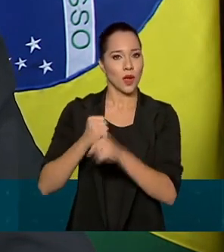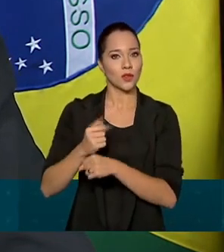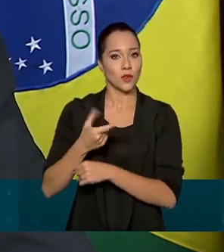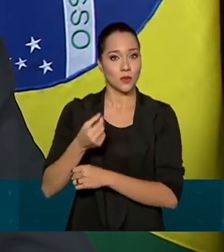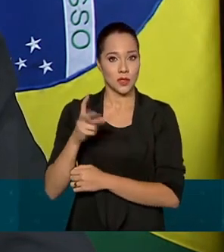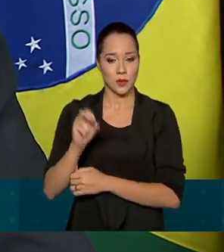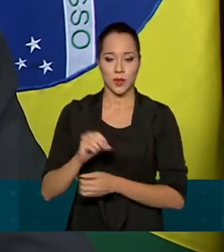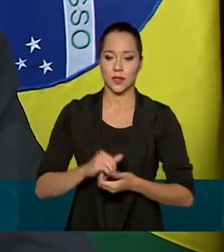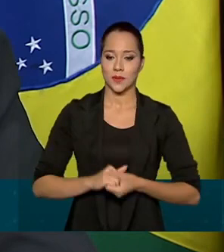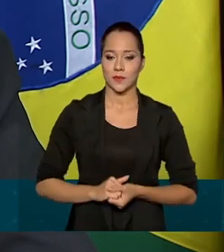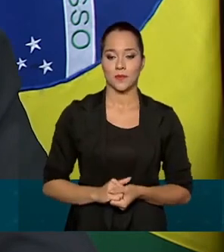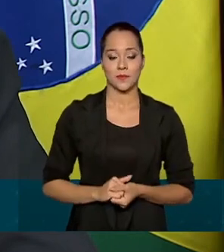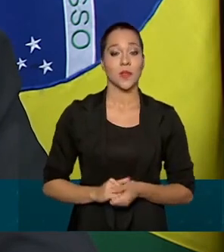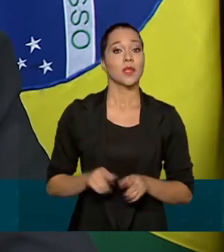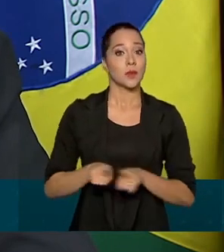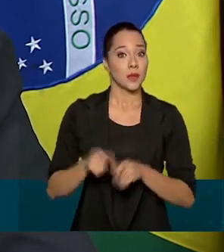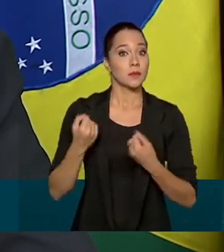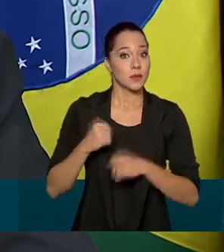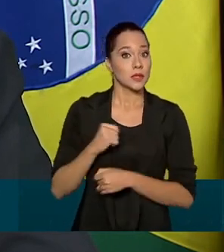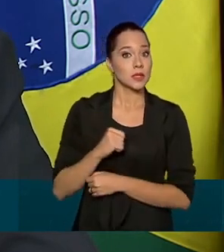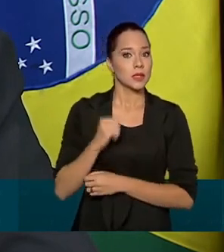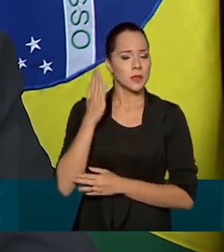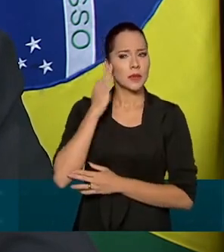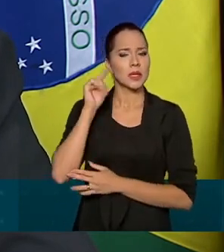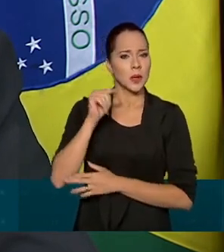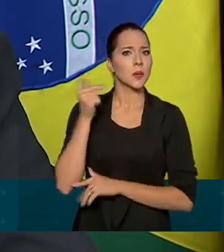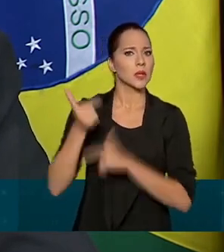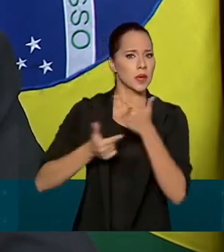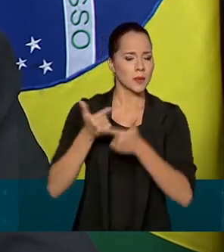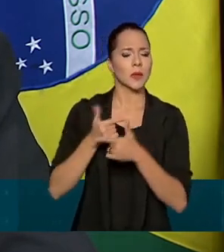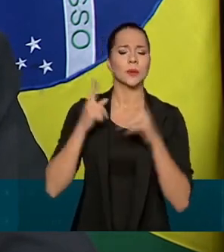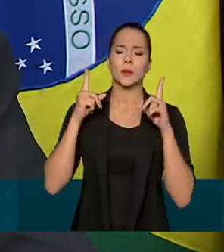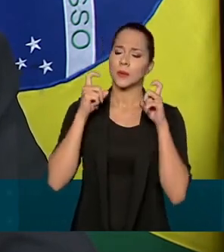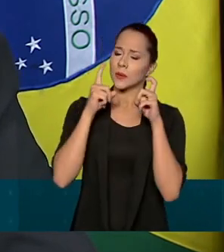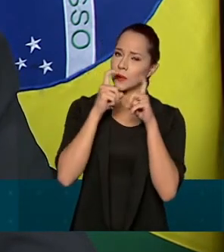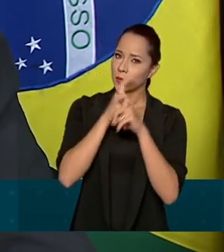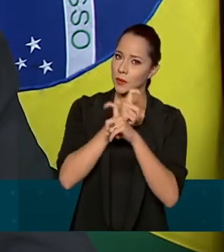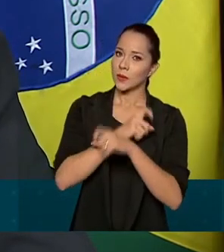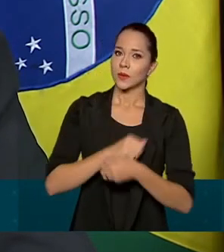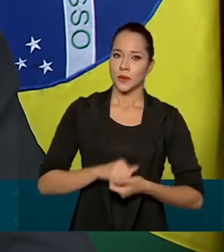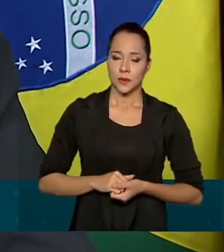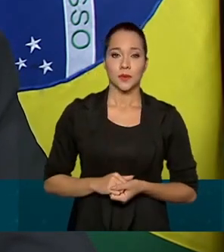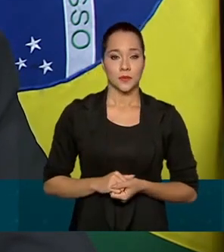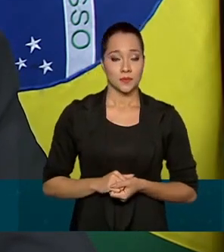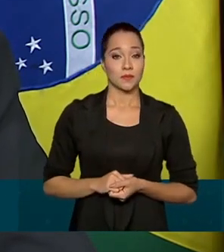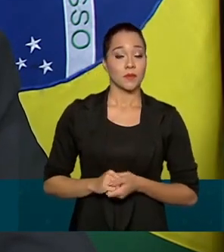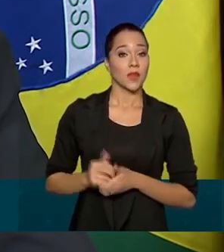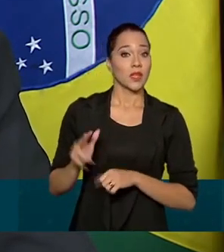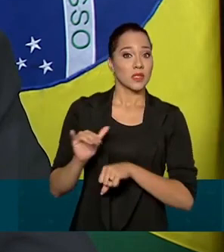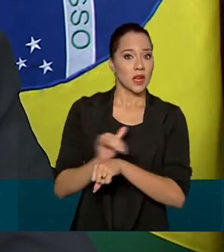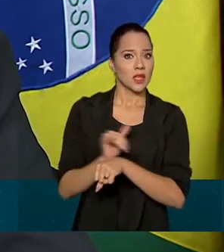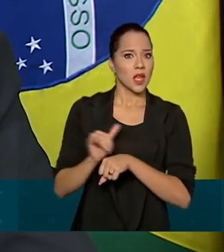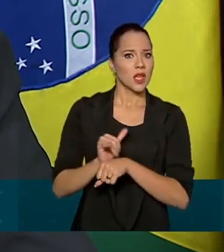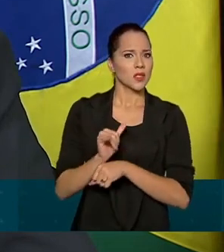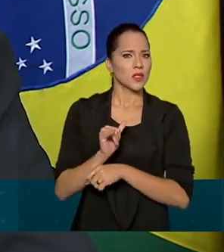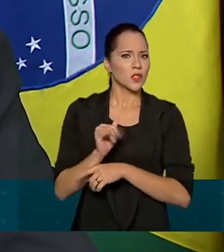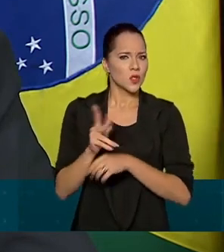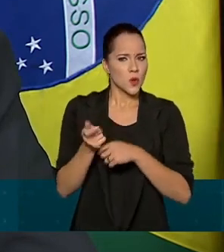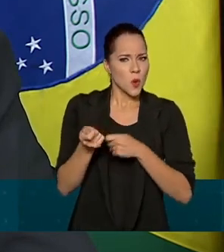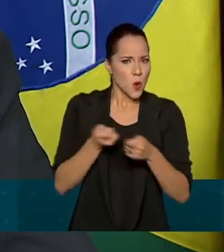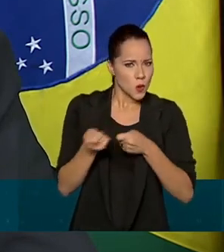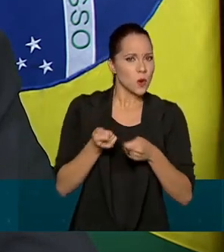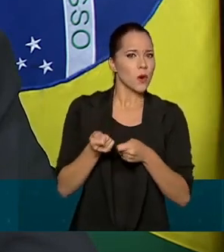Há que se reconhecer que será uma tarefa complexa. Medidas de comando e controle